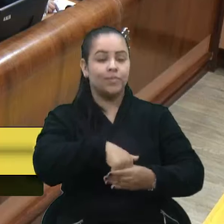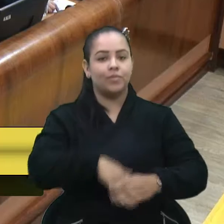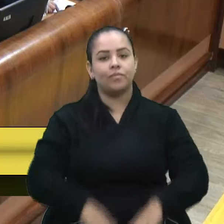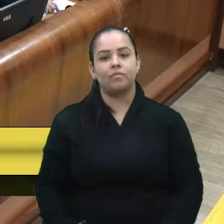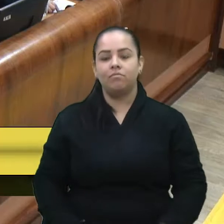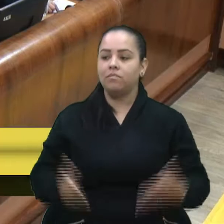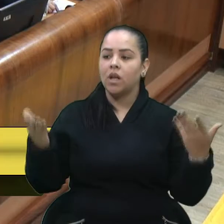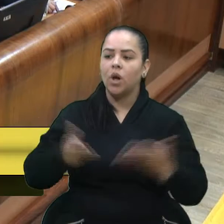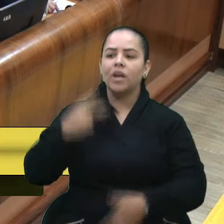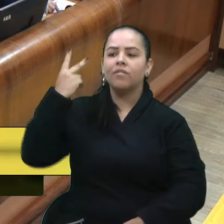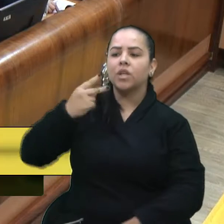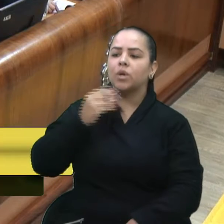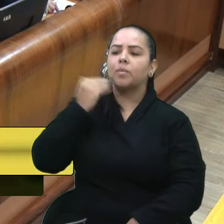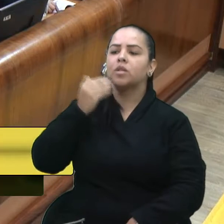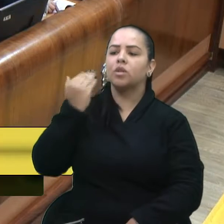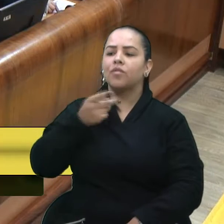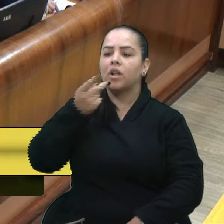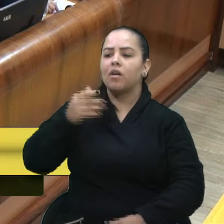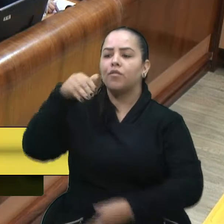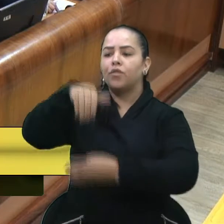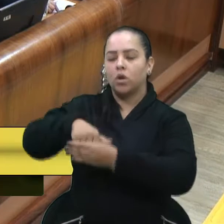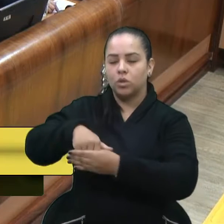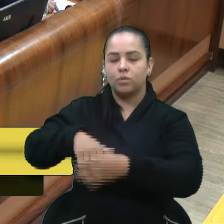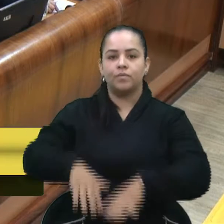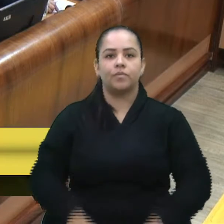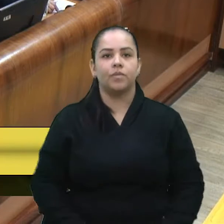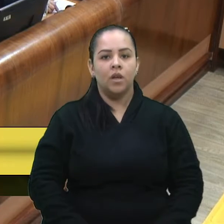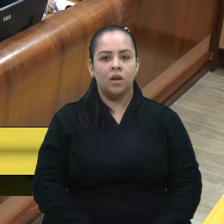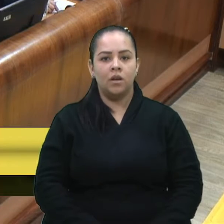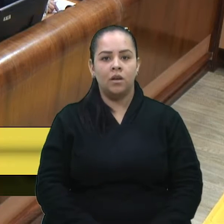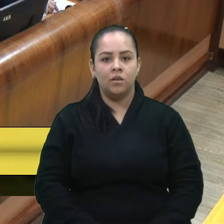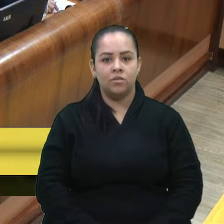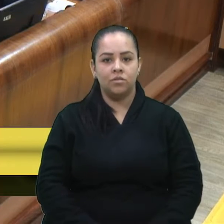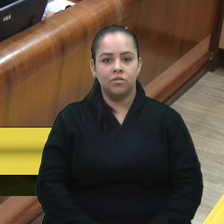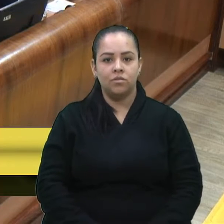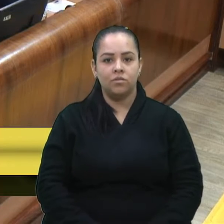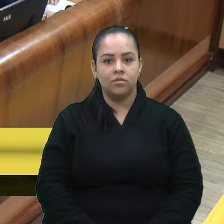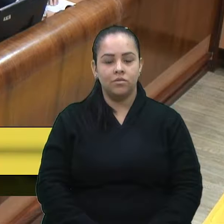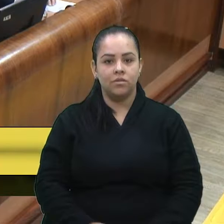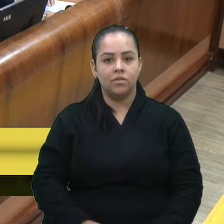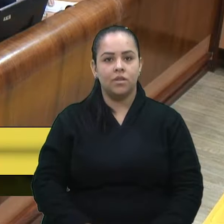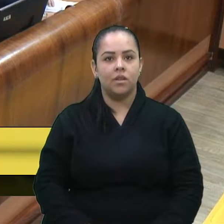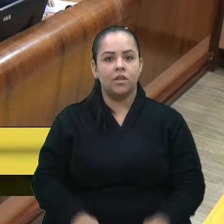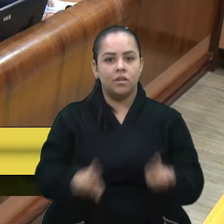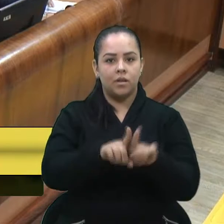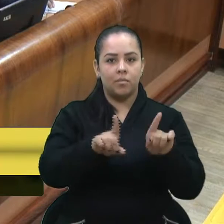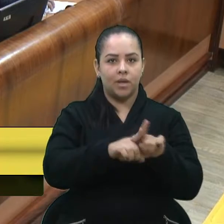Vereadora Marisol Santos, qual a palavra? Para declarar a vota, estou pedindo o chat aqui.